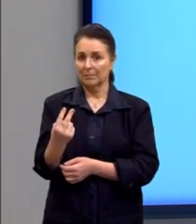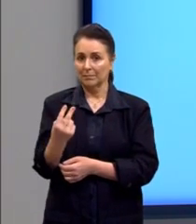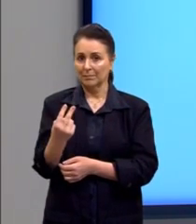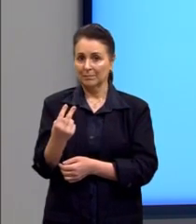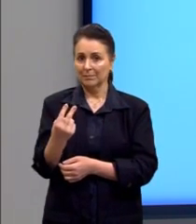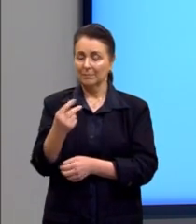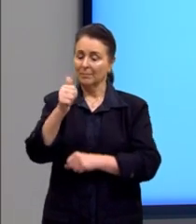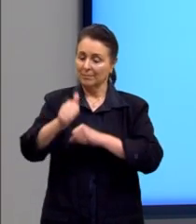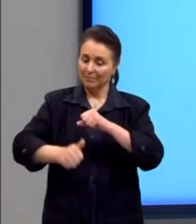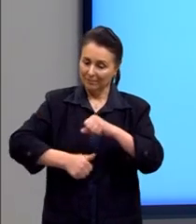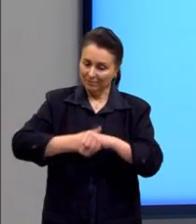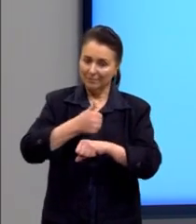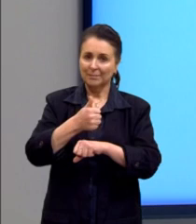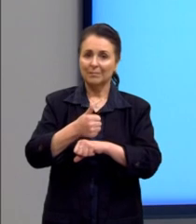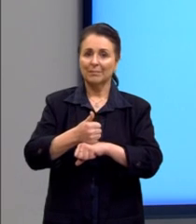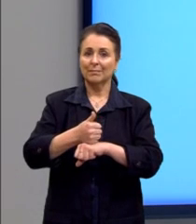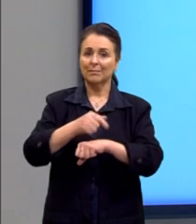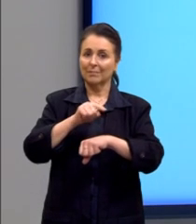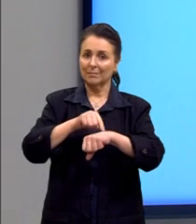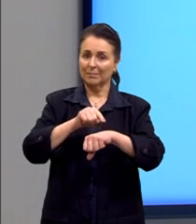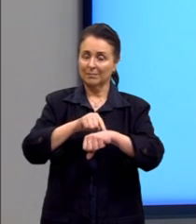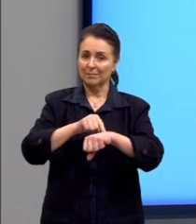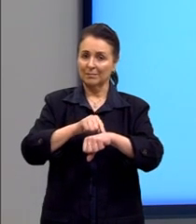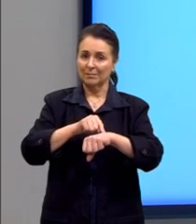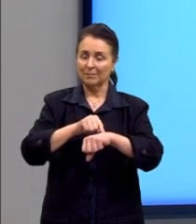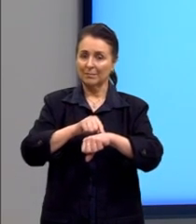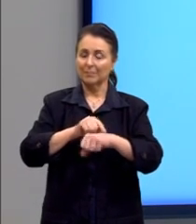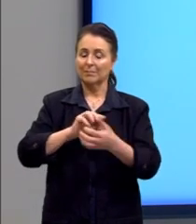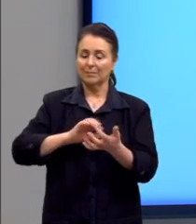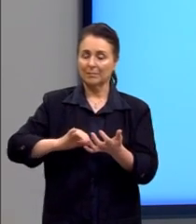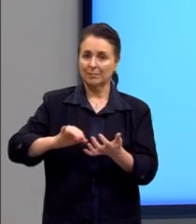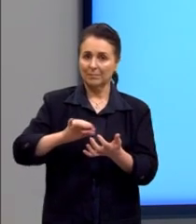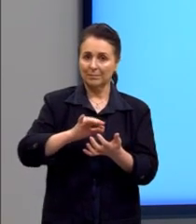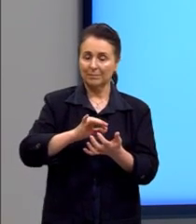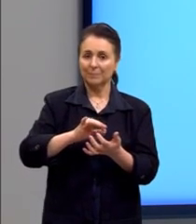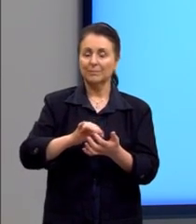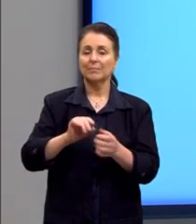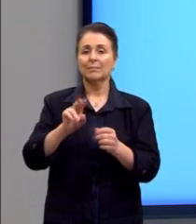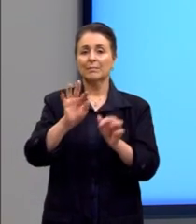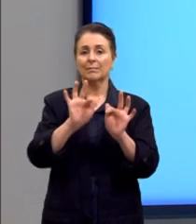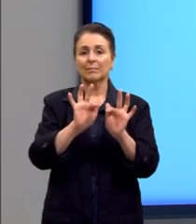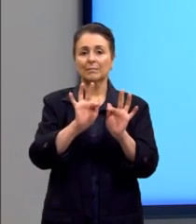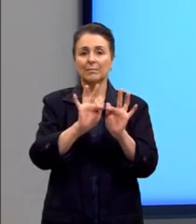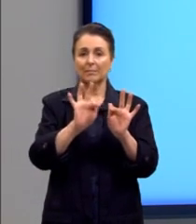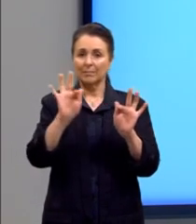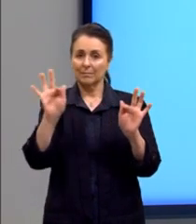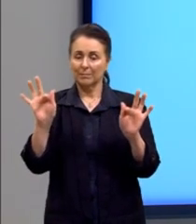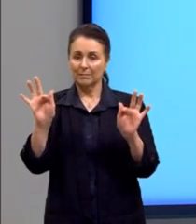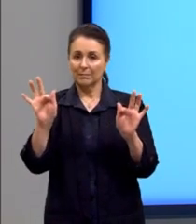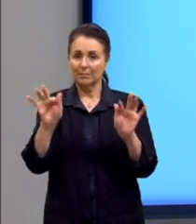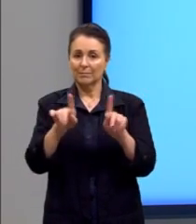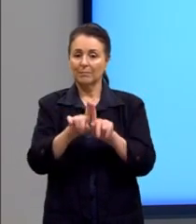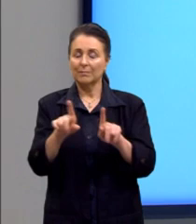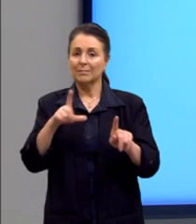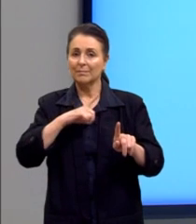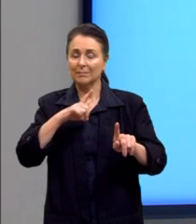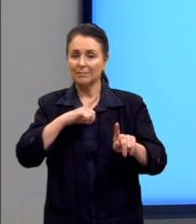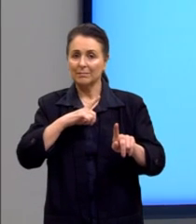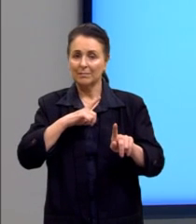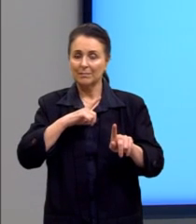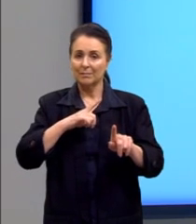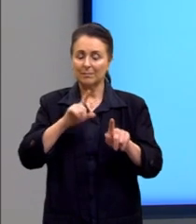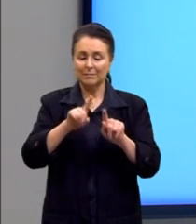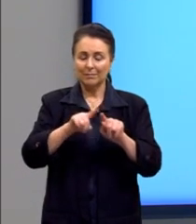fazendo essa substituição. Para calcular, então, nós vamos pegar a nossa função, mas onde tínhamos a